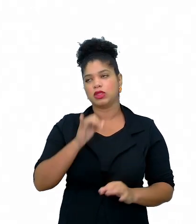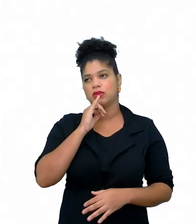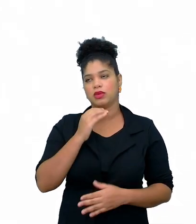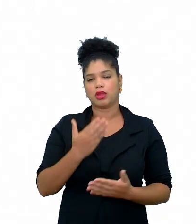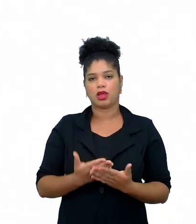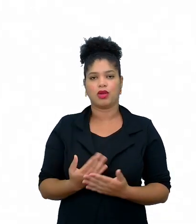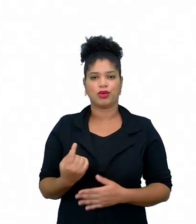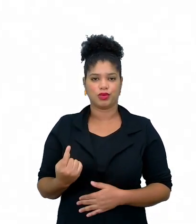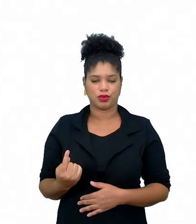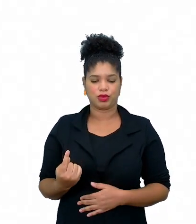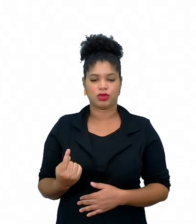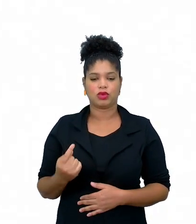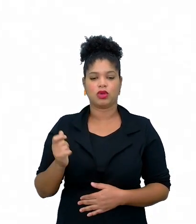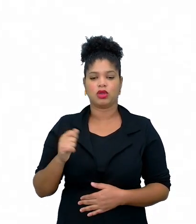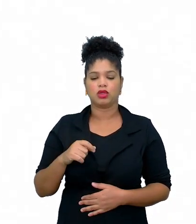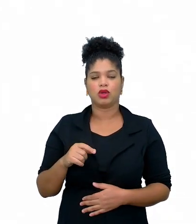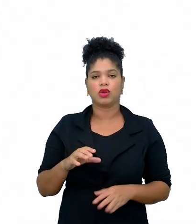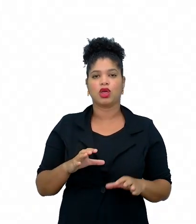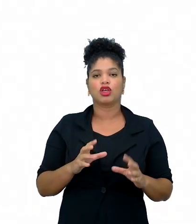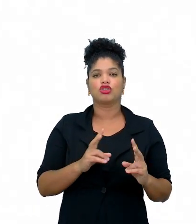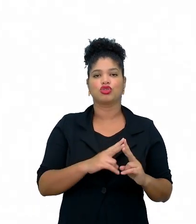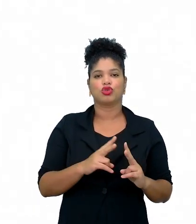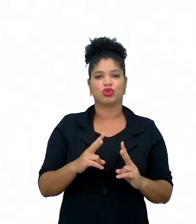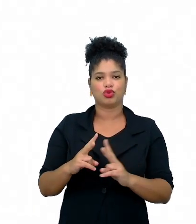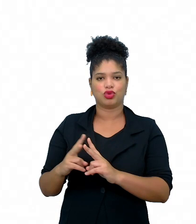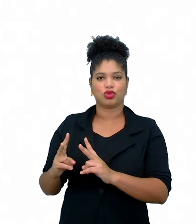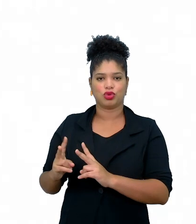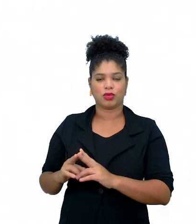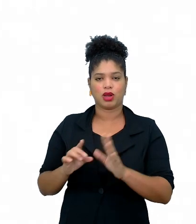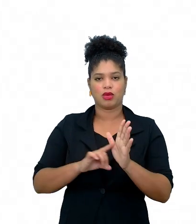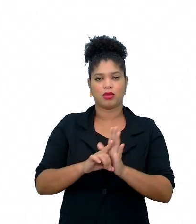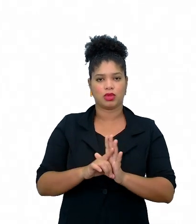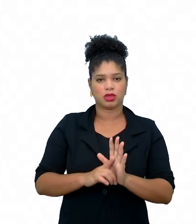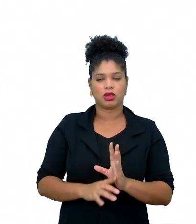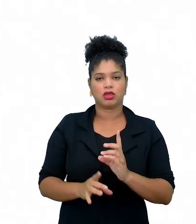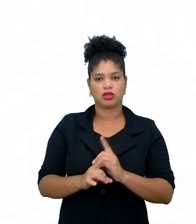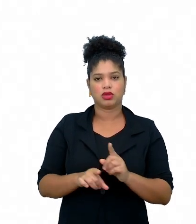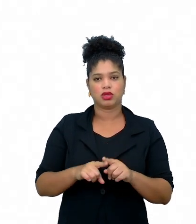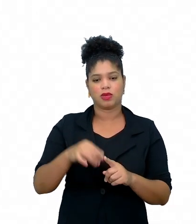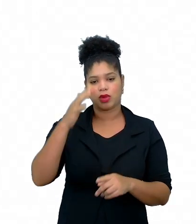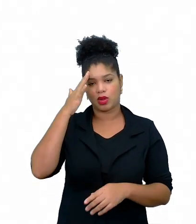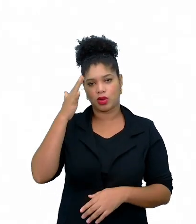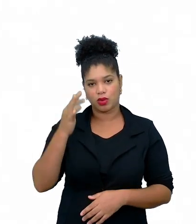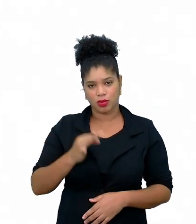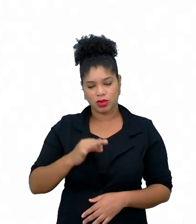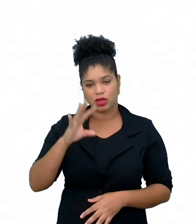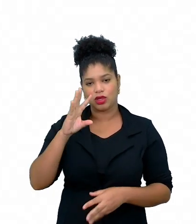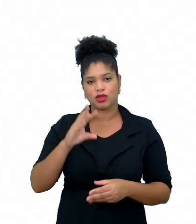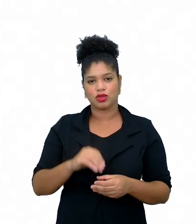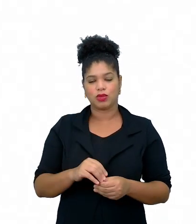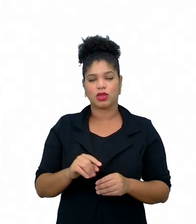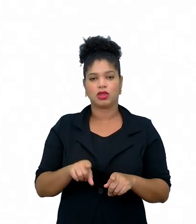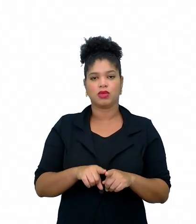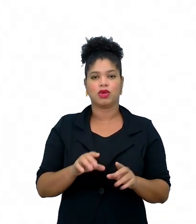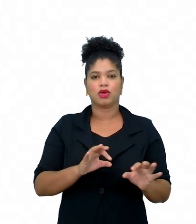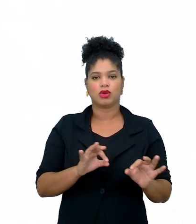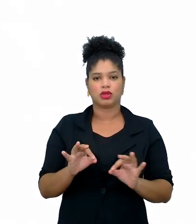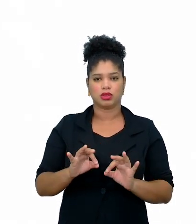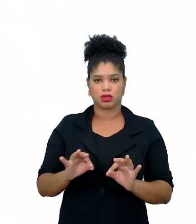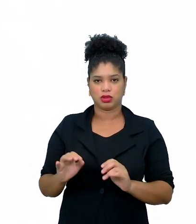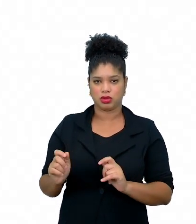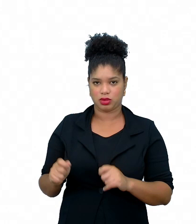1, trabalhar com duplas para pesquisar, identificar, compreender, sintetizar e organizar os trabalhos,